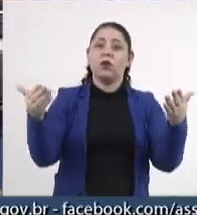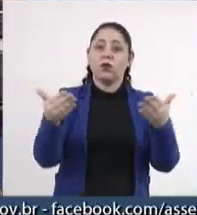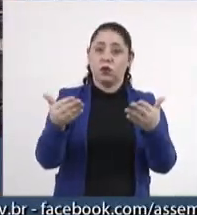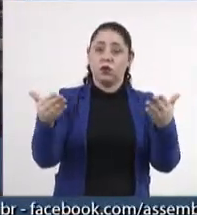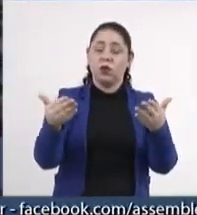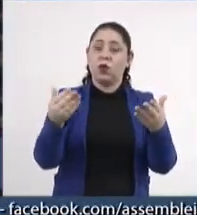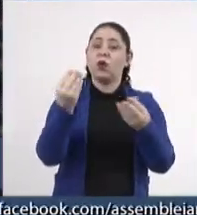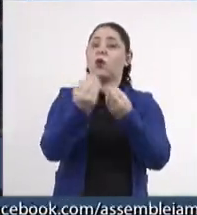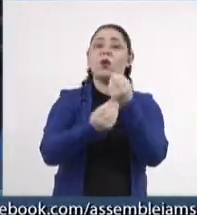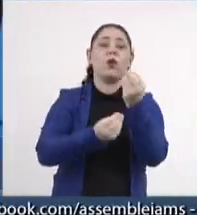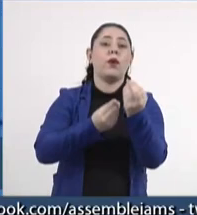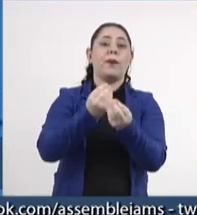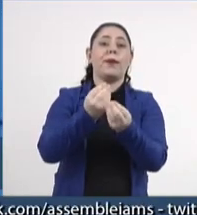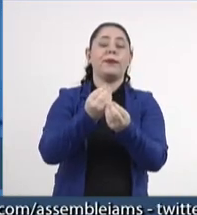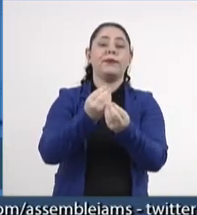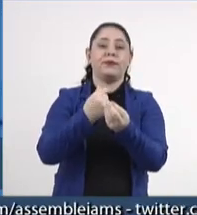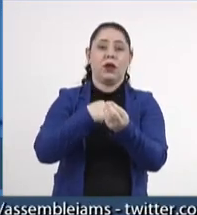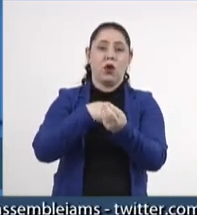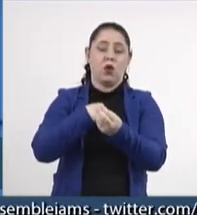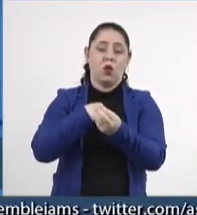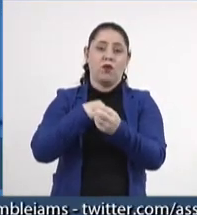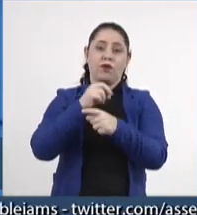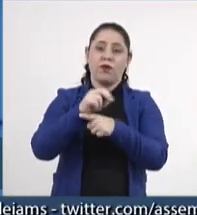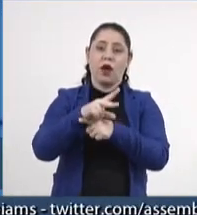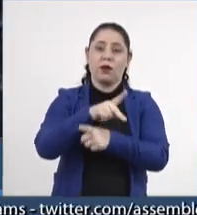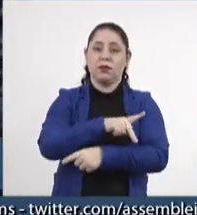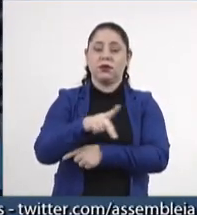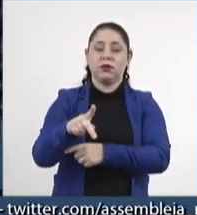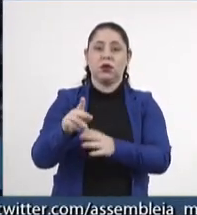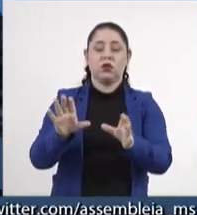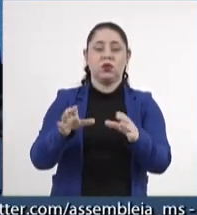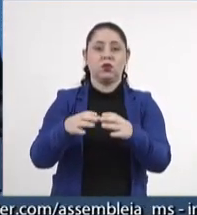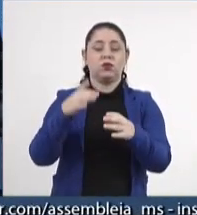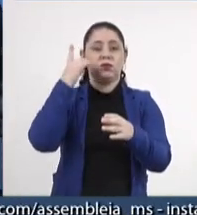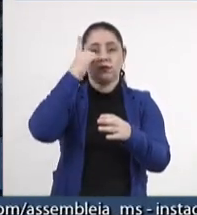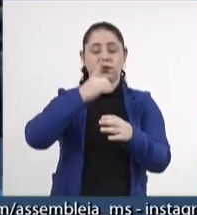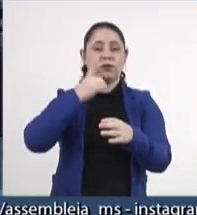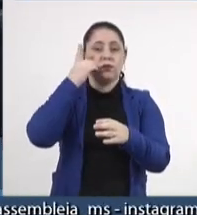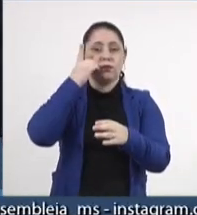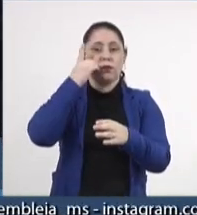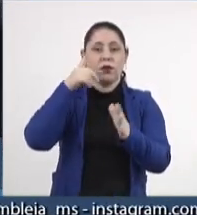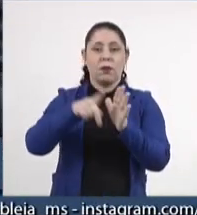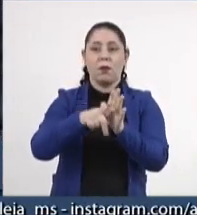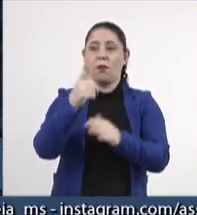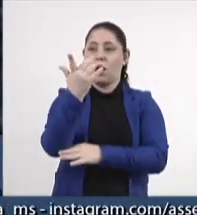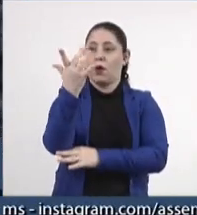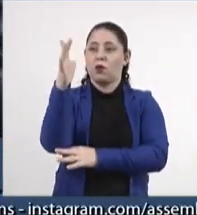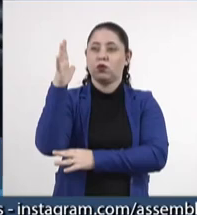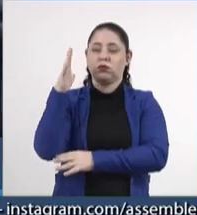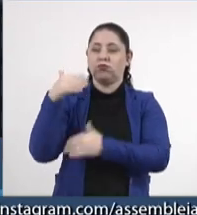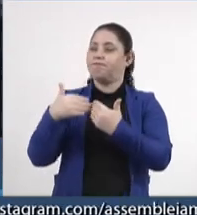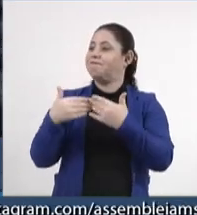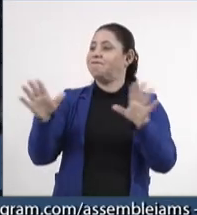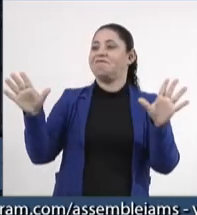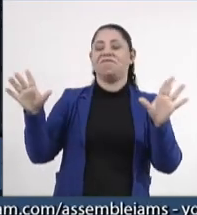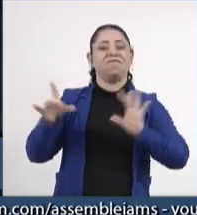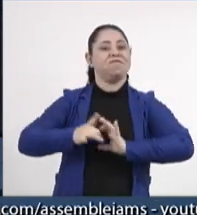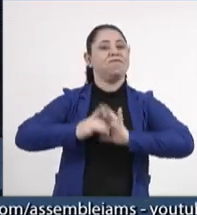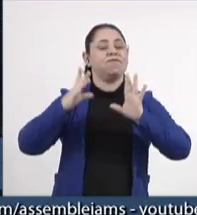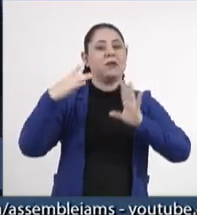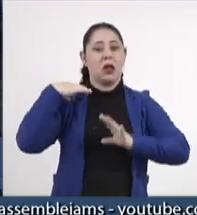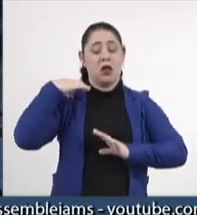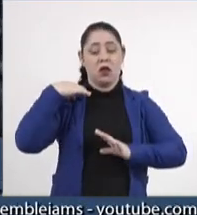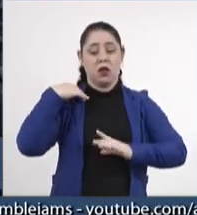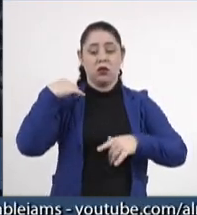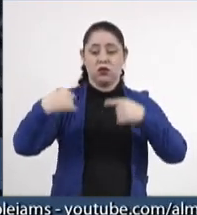como presidente da Comissão de Meio Ambiente, estou aberto a esse debate, a essa discussão,